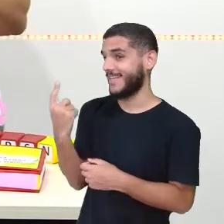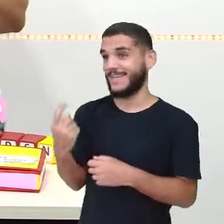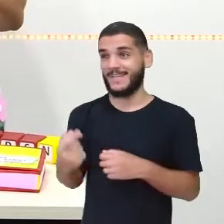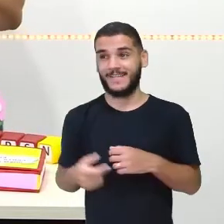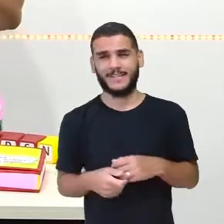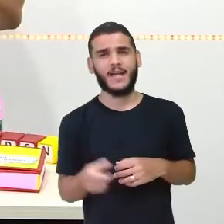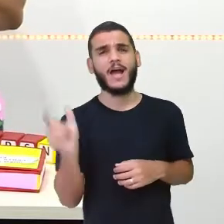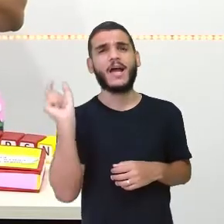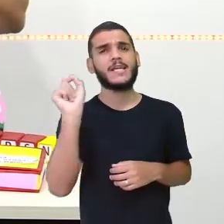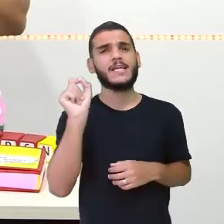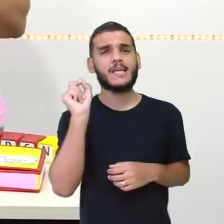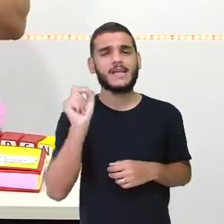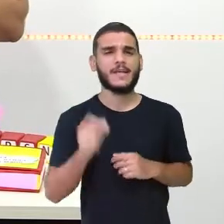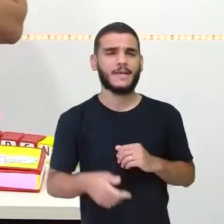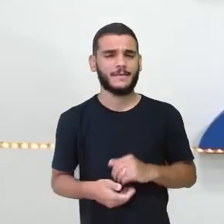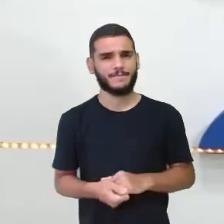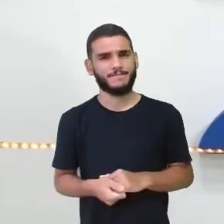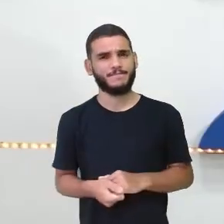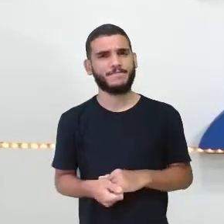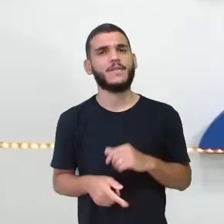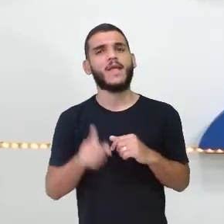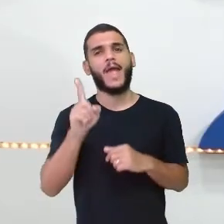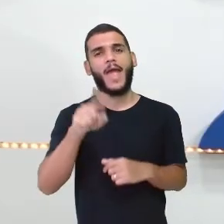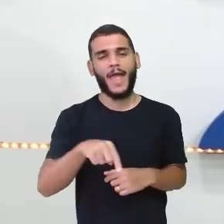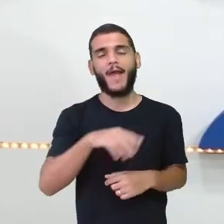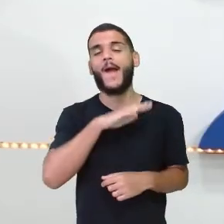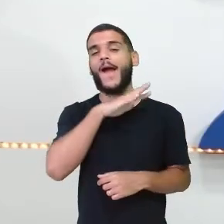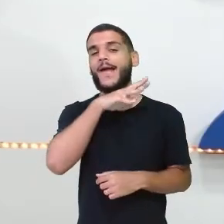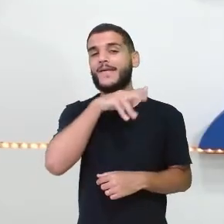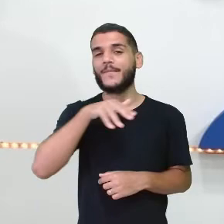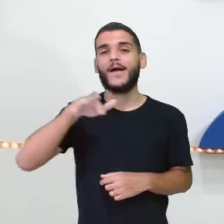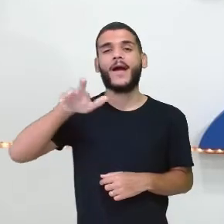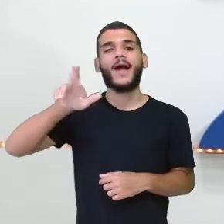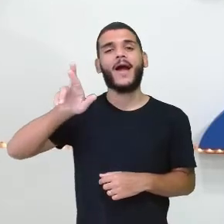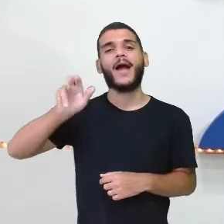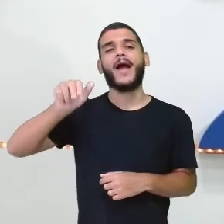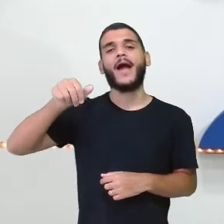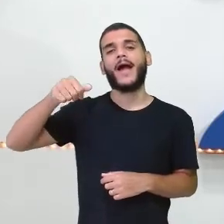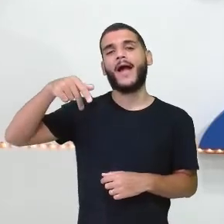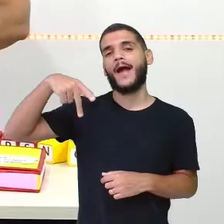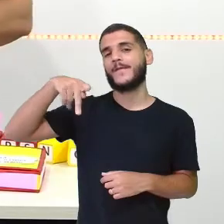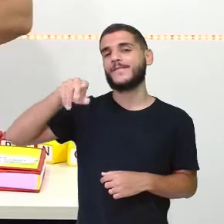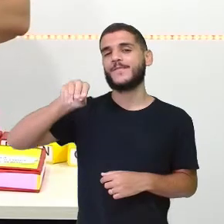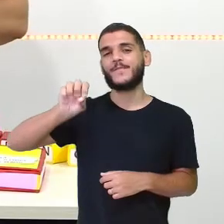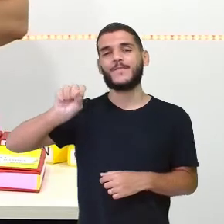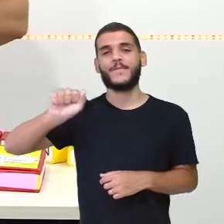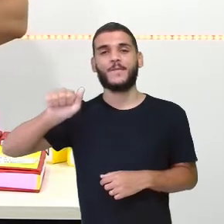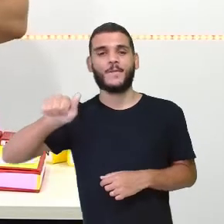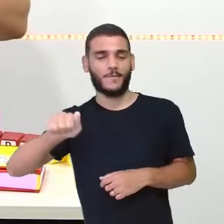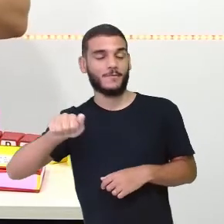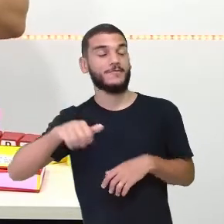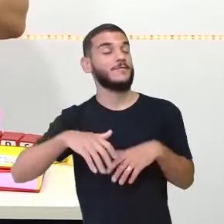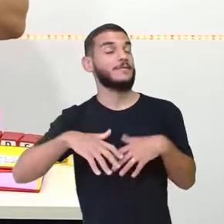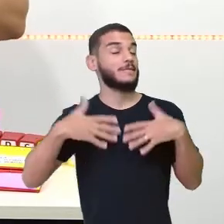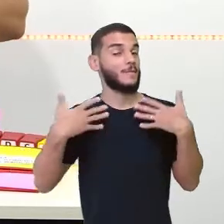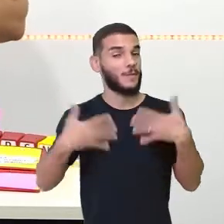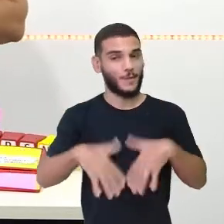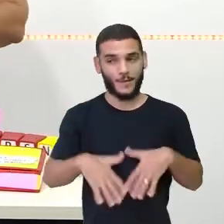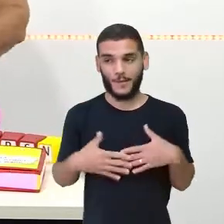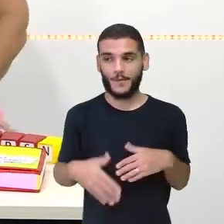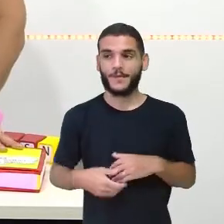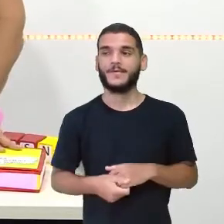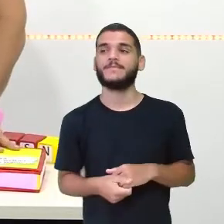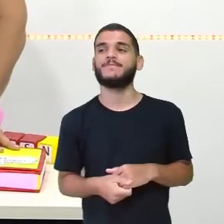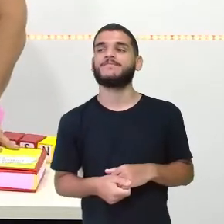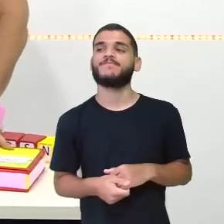Quem é essa, professora Josi? É uma raposa. Uma raposa. Já pensa aí, porque daqui a pouco a gente escrever, tá certo? Vou botar a raposinha